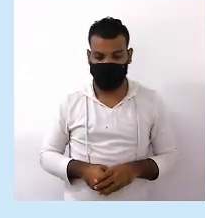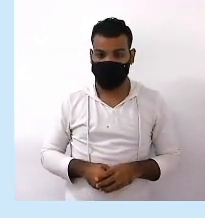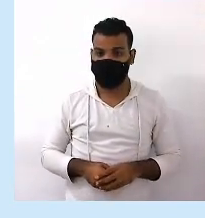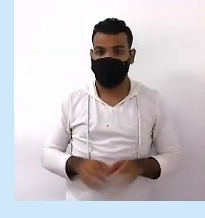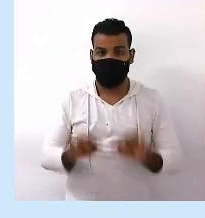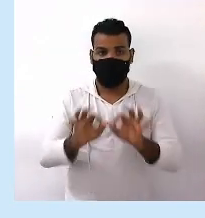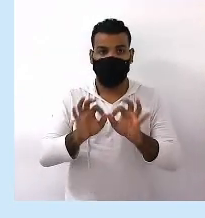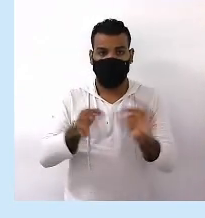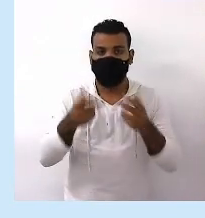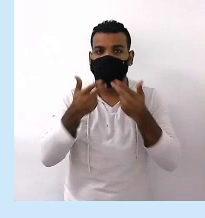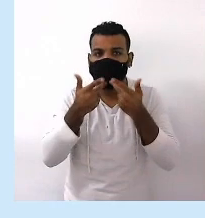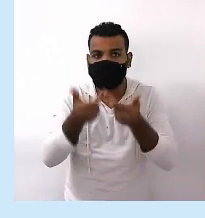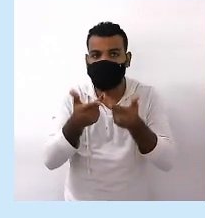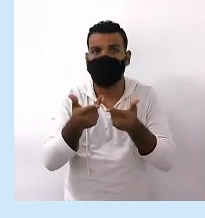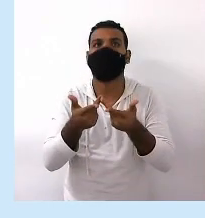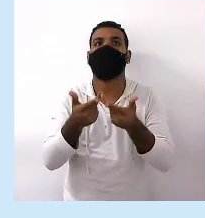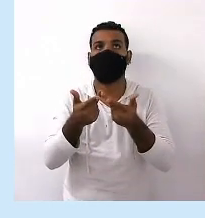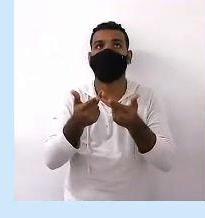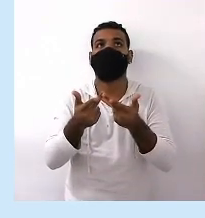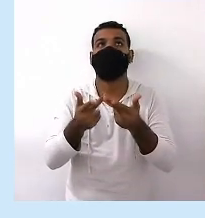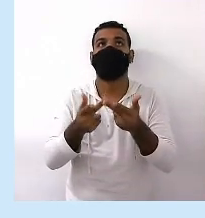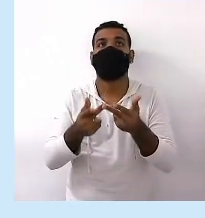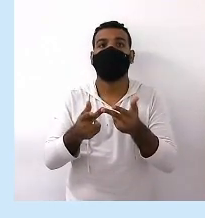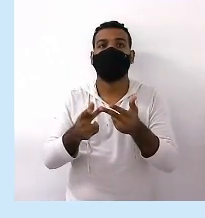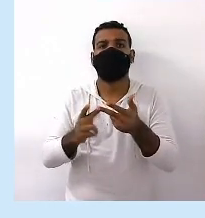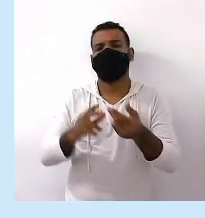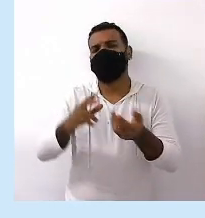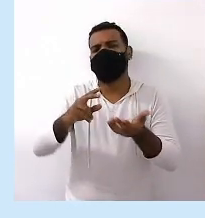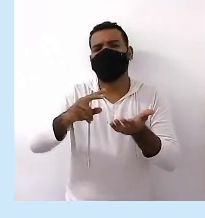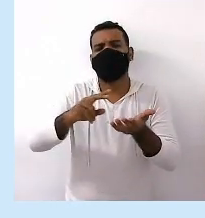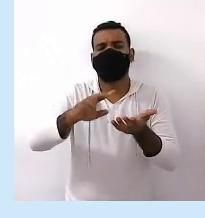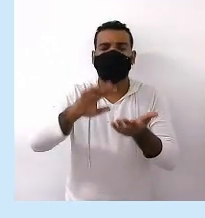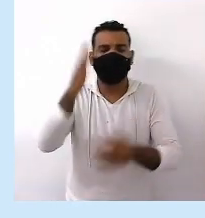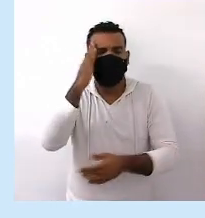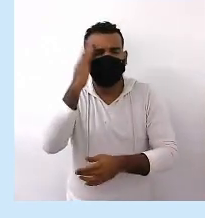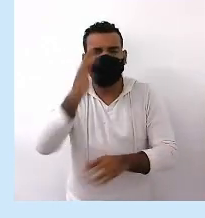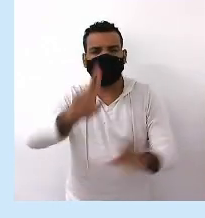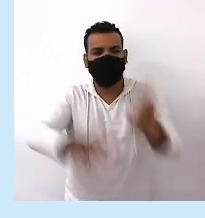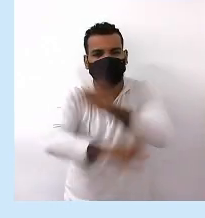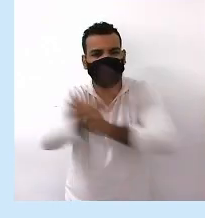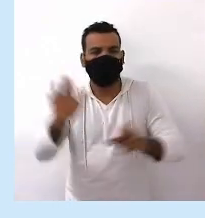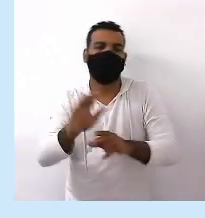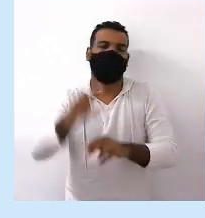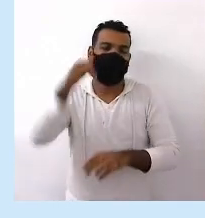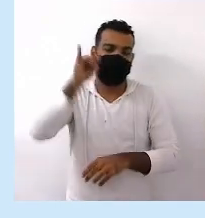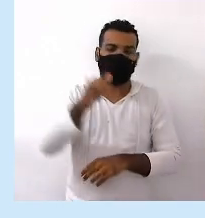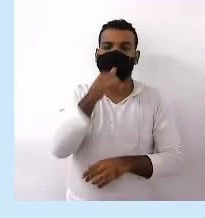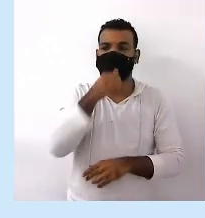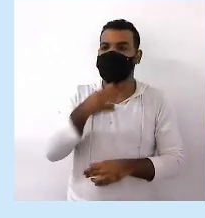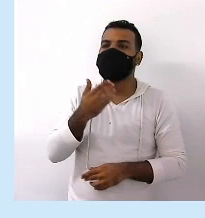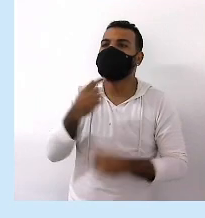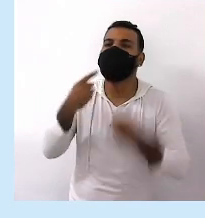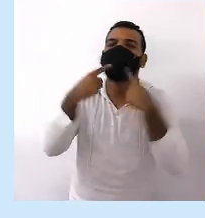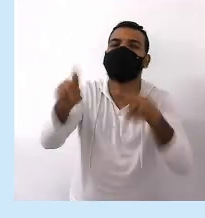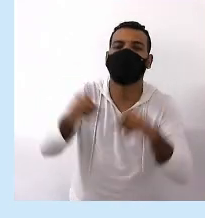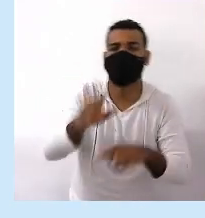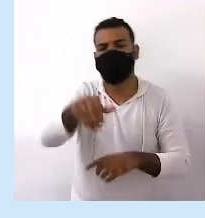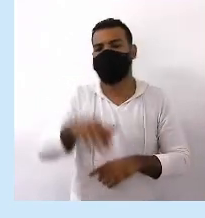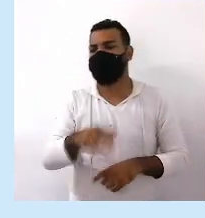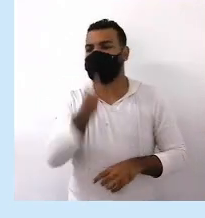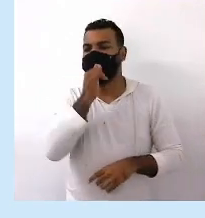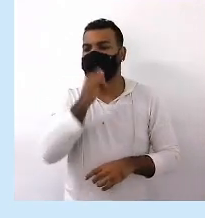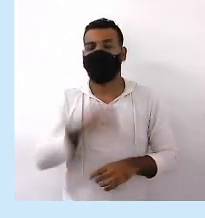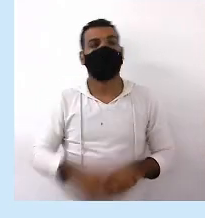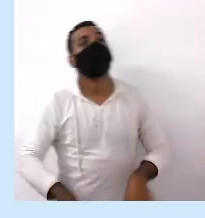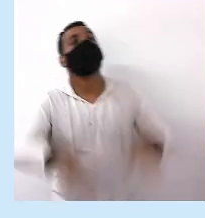tenta evitar O tempo todo Diversas interpretações Para que não haja Por exemplo Queixa Para que não fique Aquela história assim